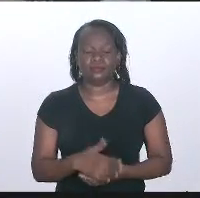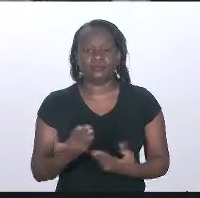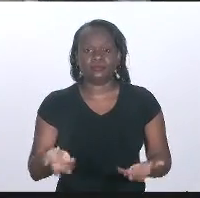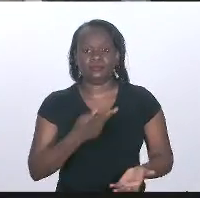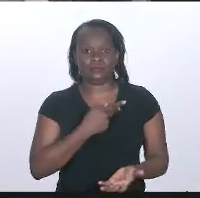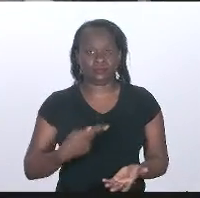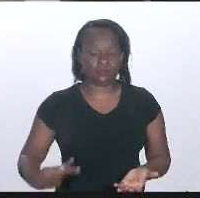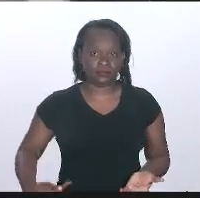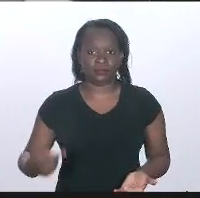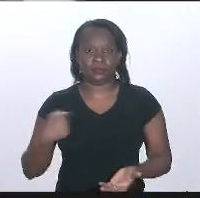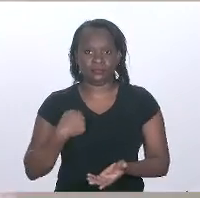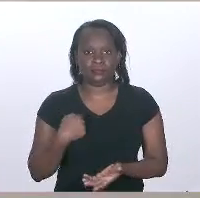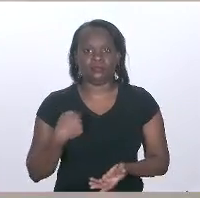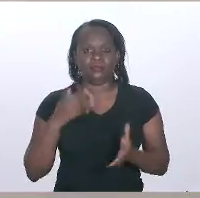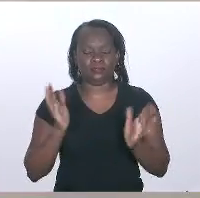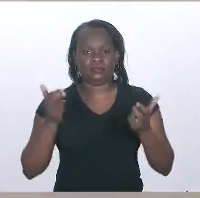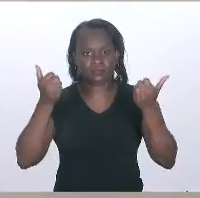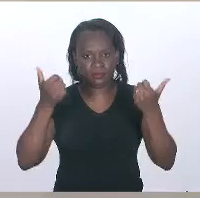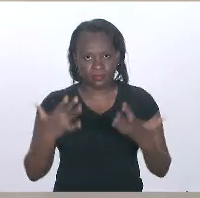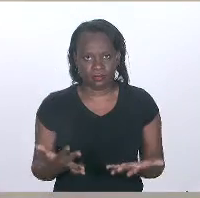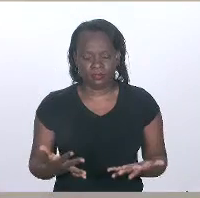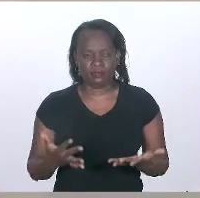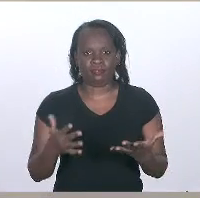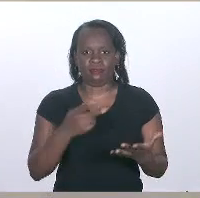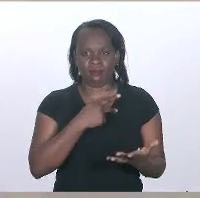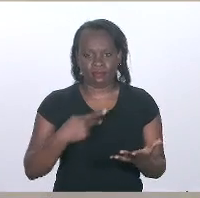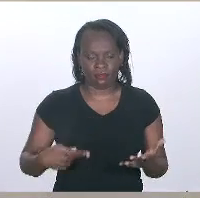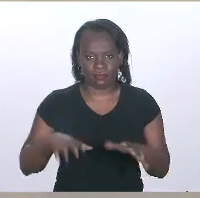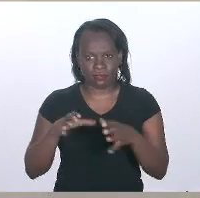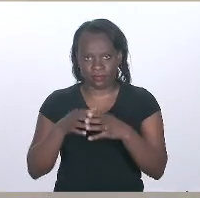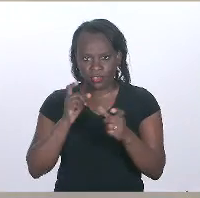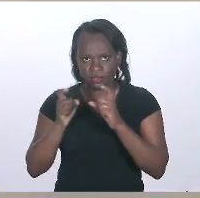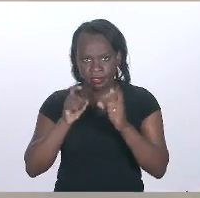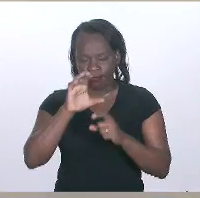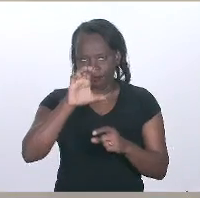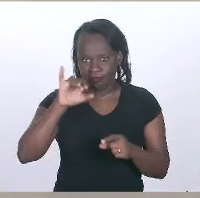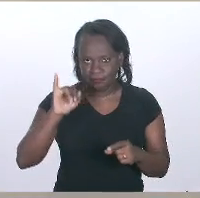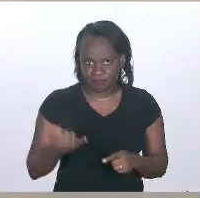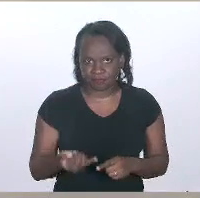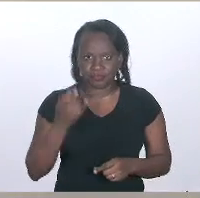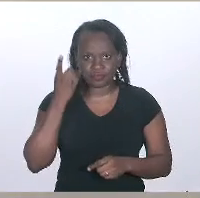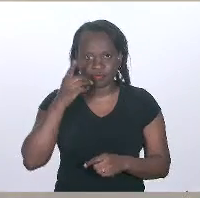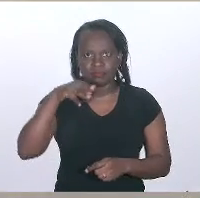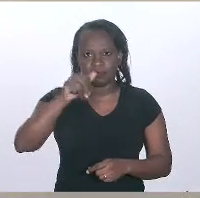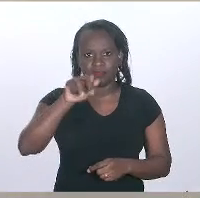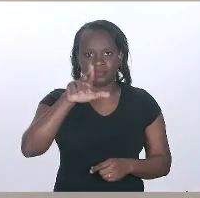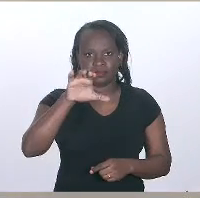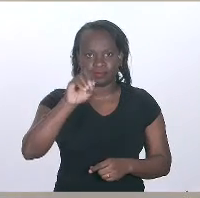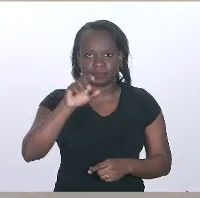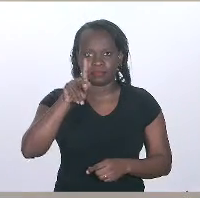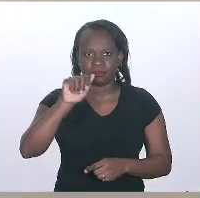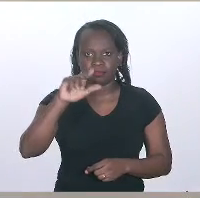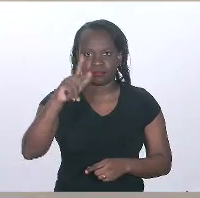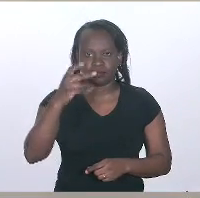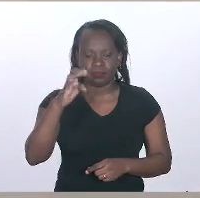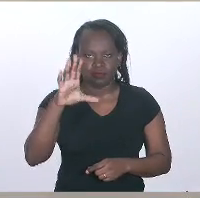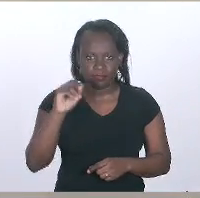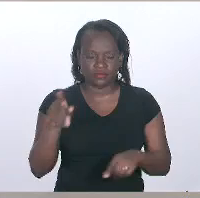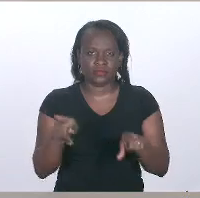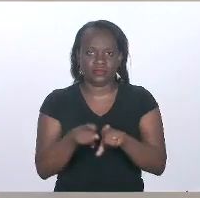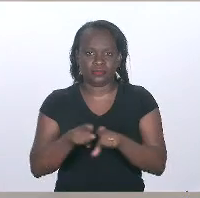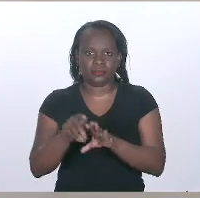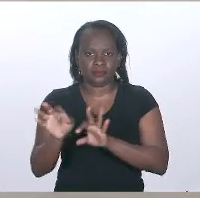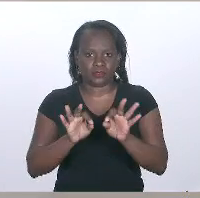Presidente, eu já falei com o presidente da Comissão de Constituição e Justiça, o deputado Márcio Pacheco, e também com o autor do